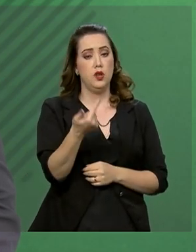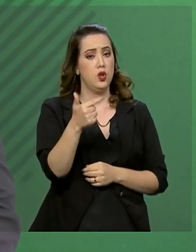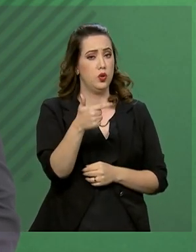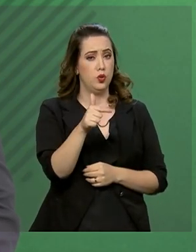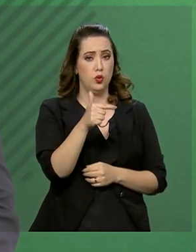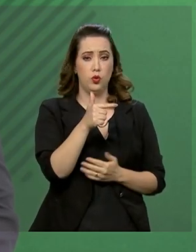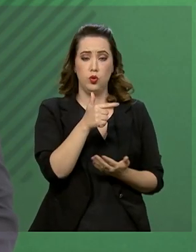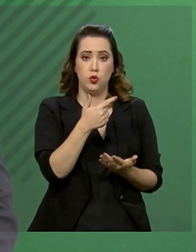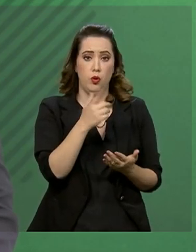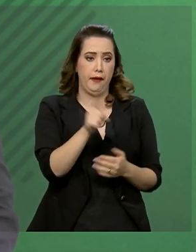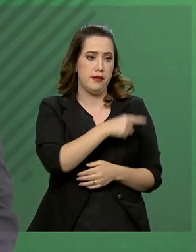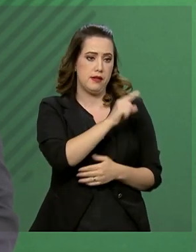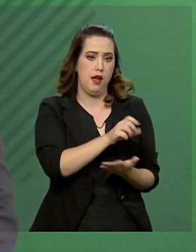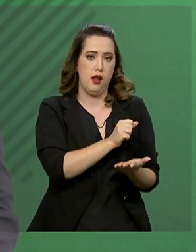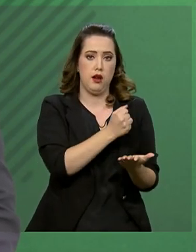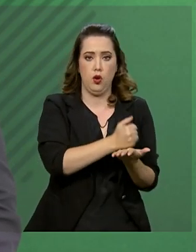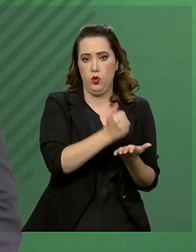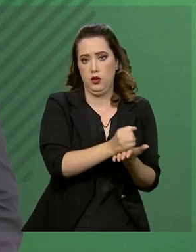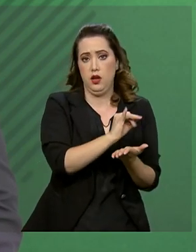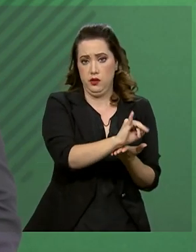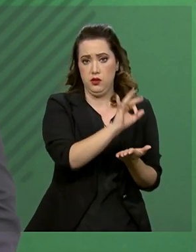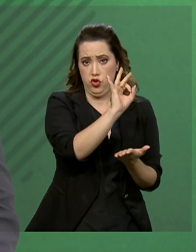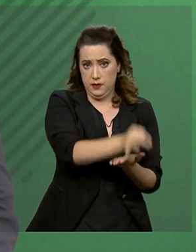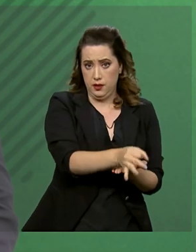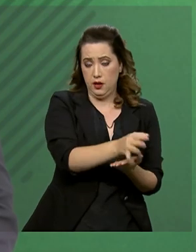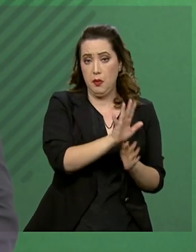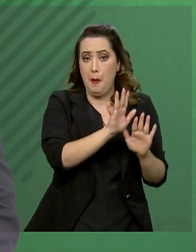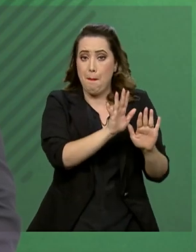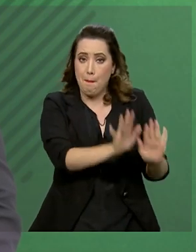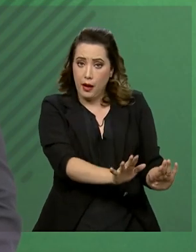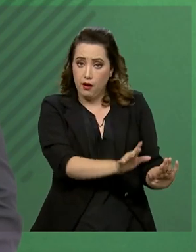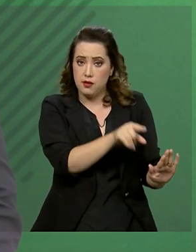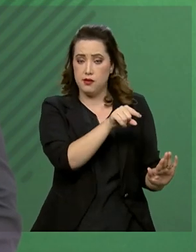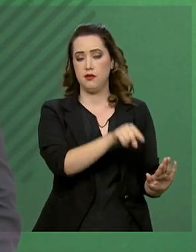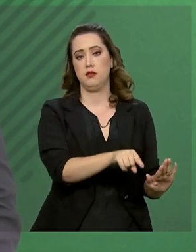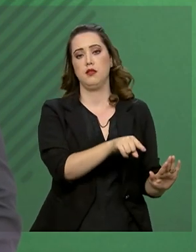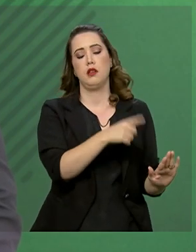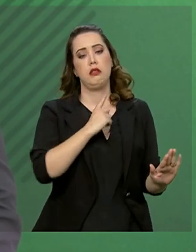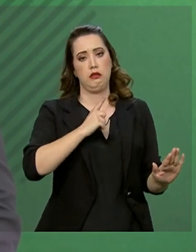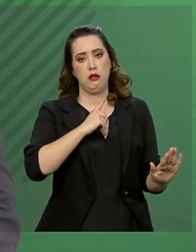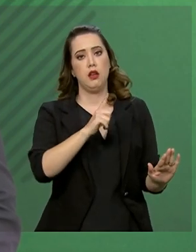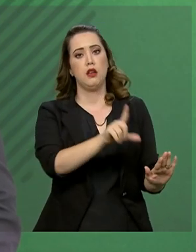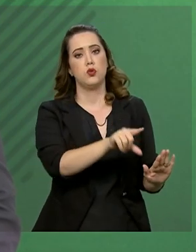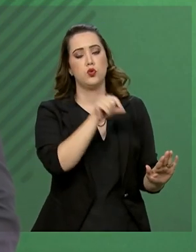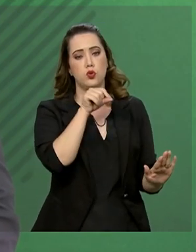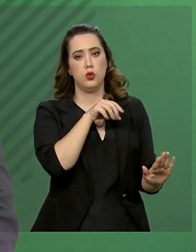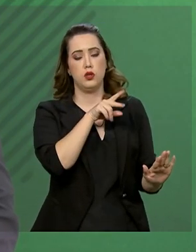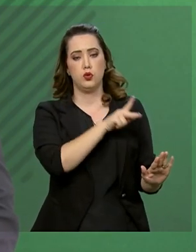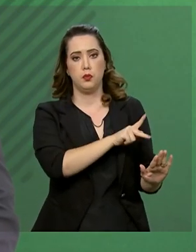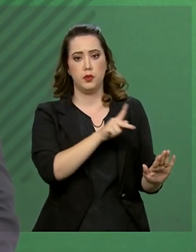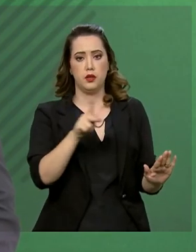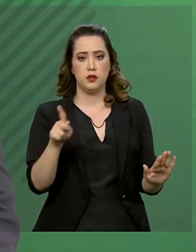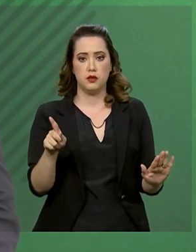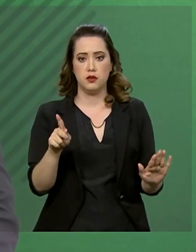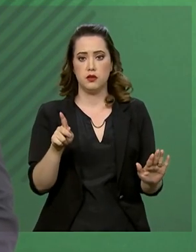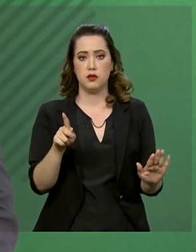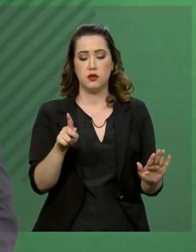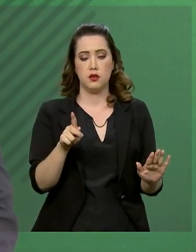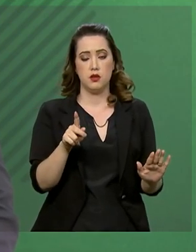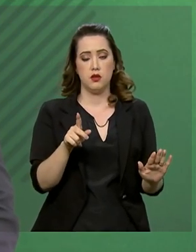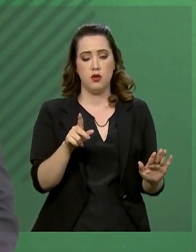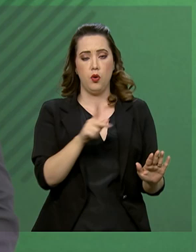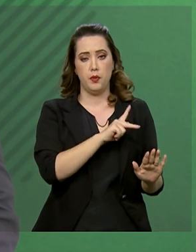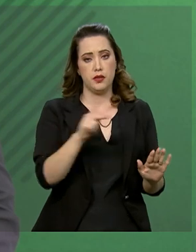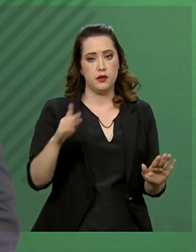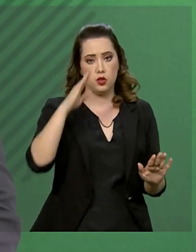afronta contratos que estejam firmados. Não obstante, a indicação do presidente ao ministro Tarcísio é de que,